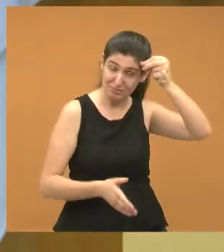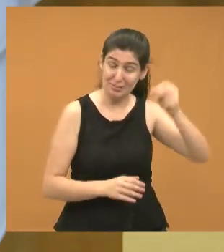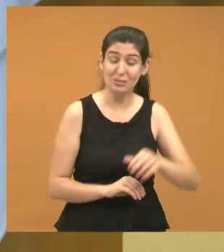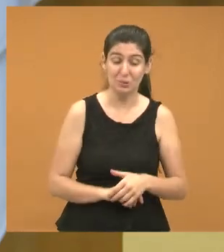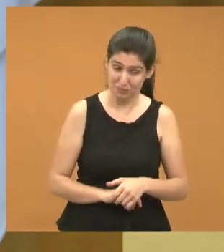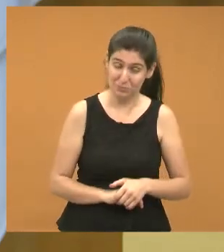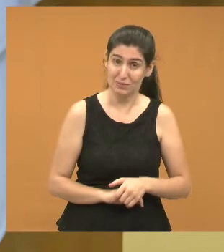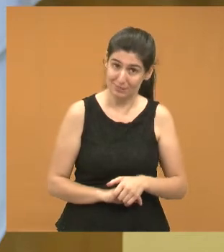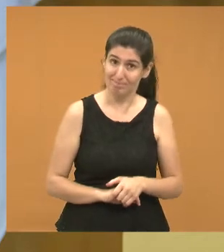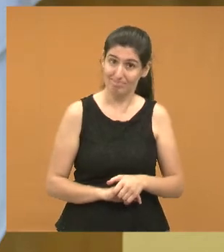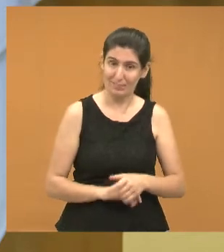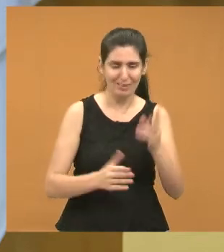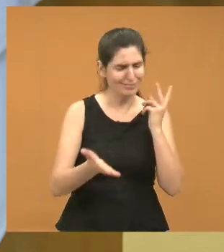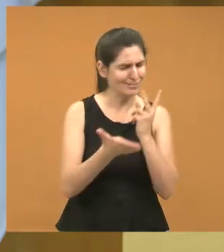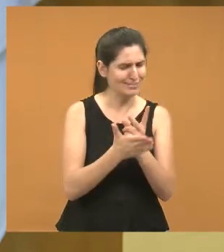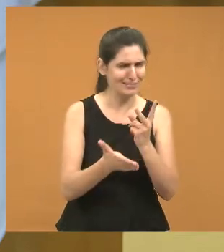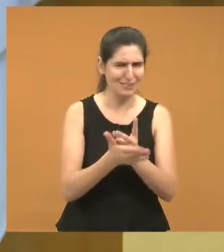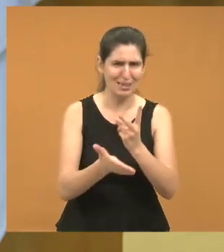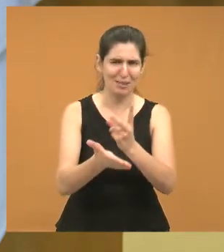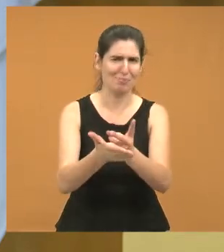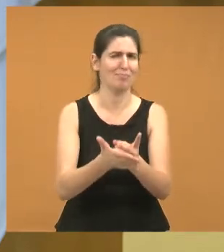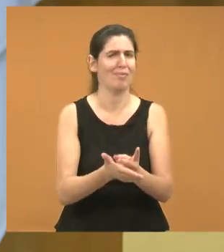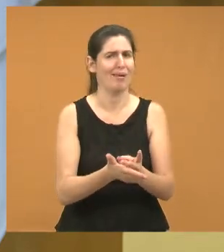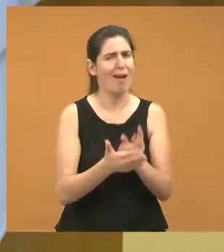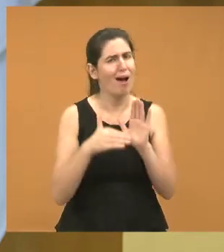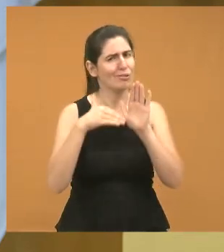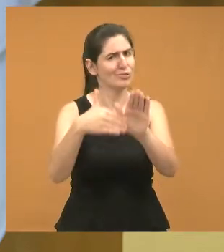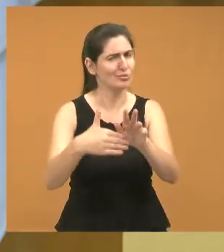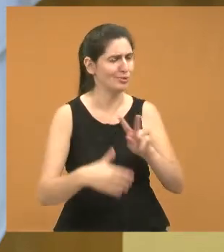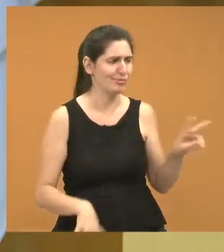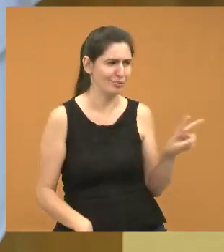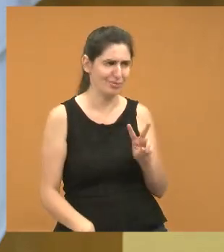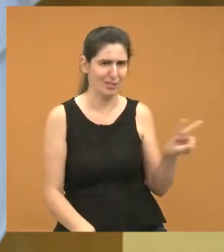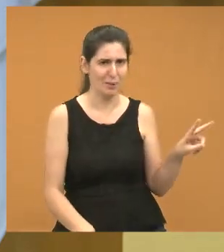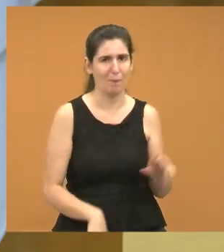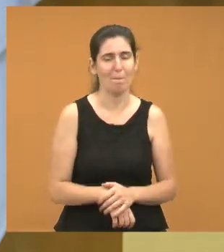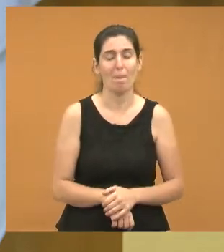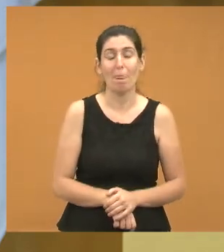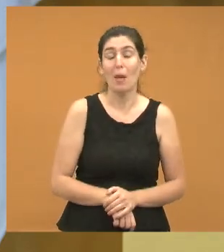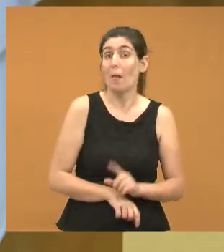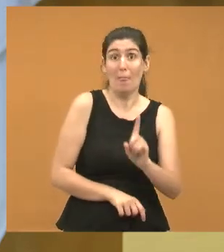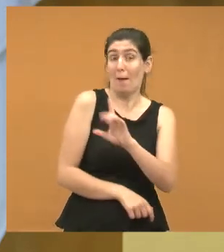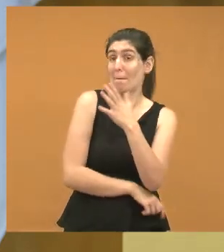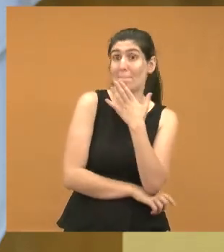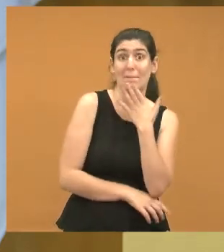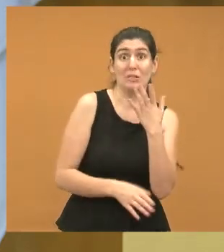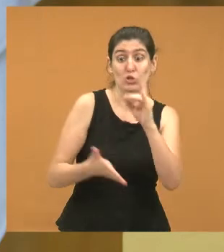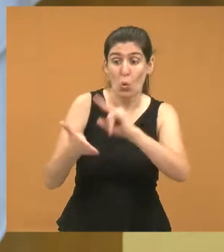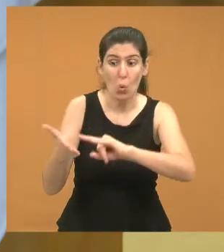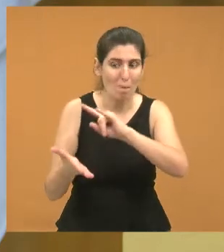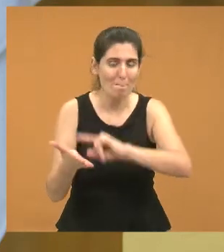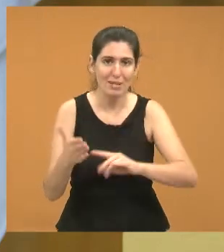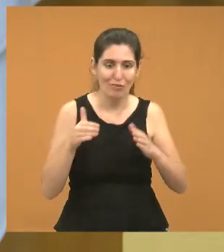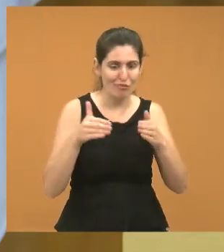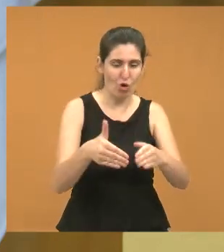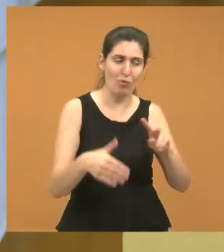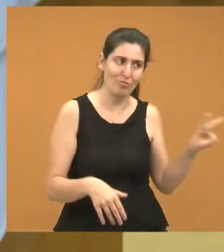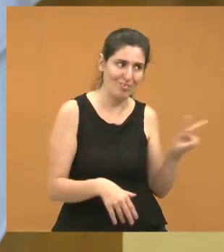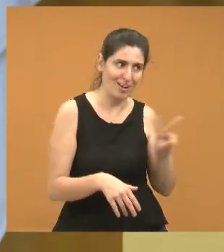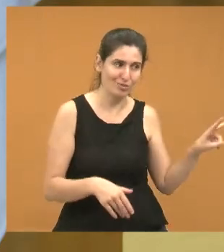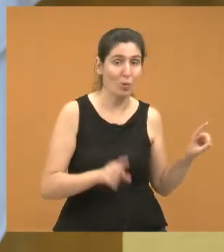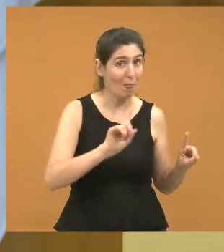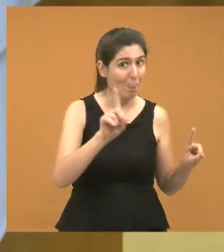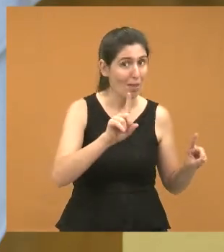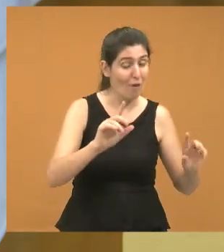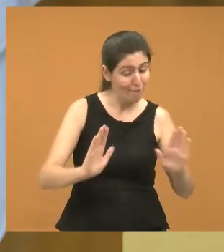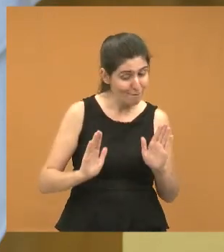das vezes têm atendido aí os pedidos dos vereadores. Quero deixar aqui bem claro que não é pedido feito para o vereador, é pedido